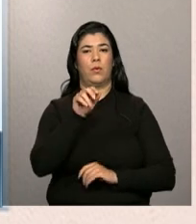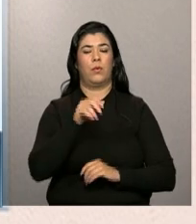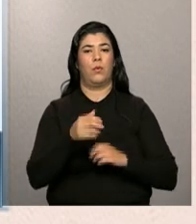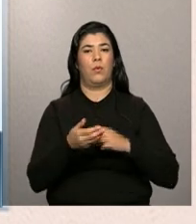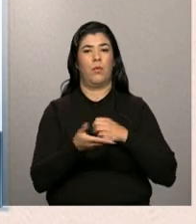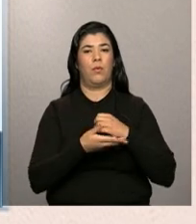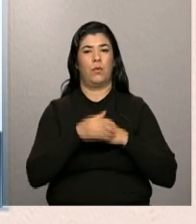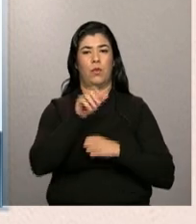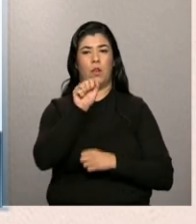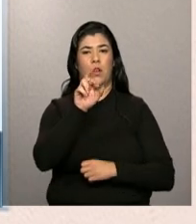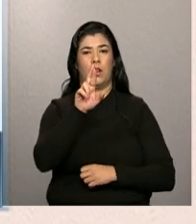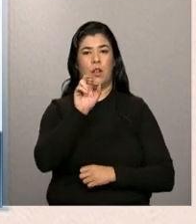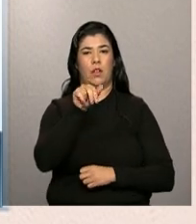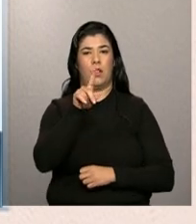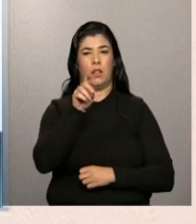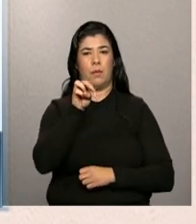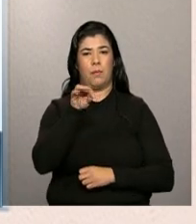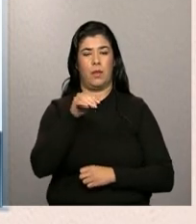Residencial.